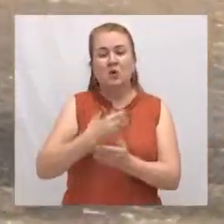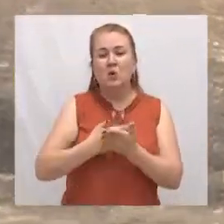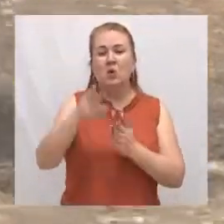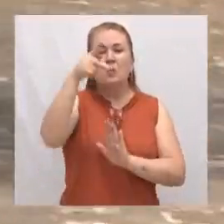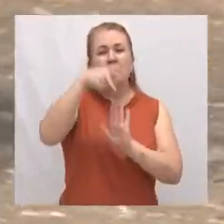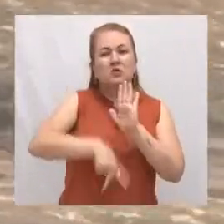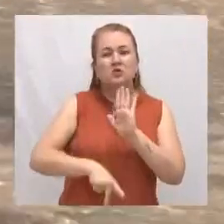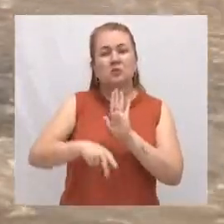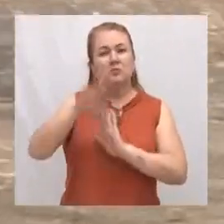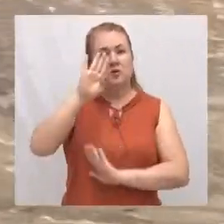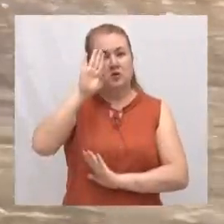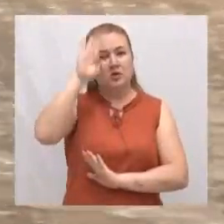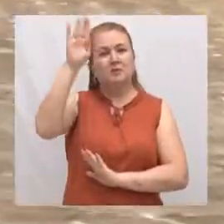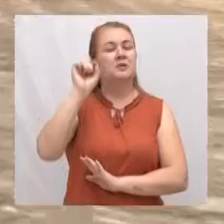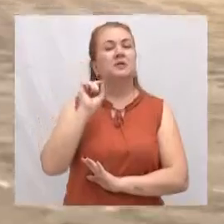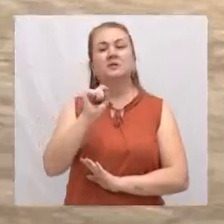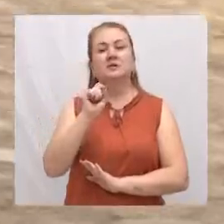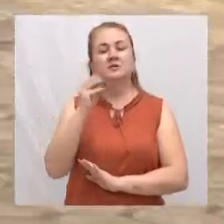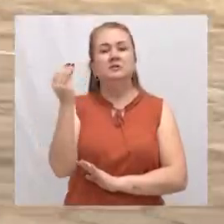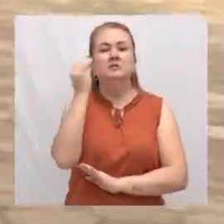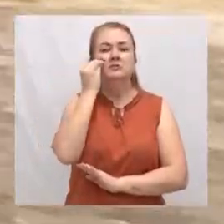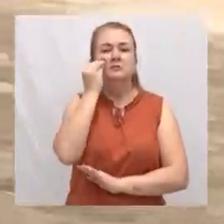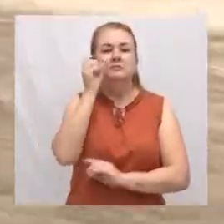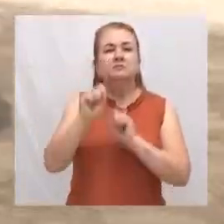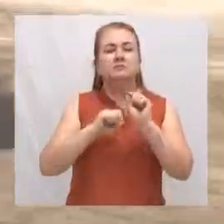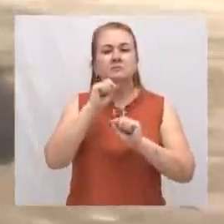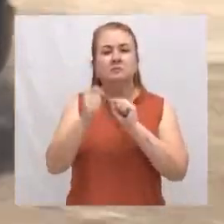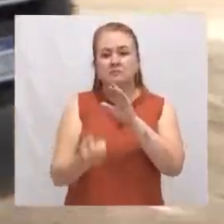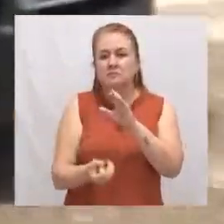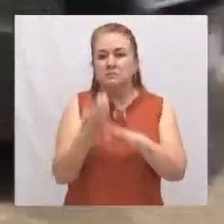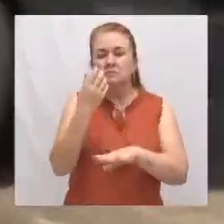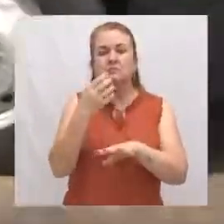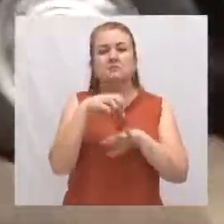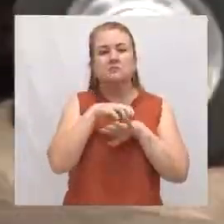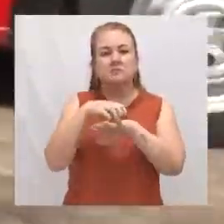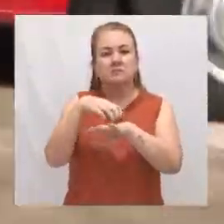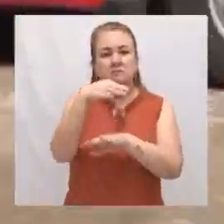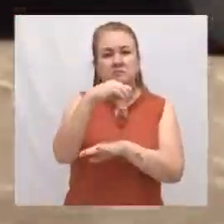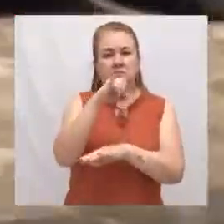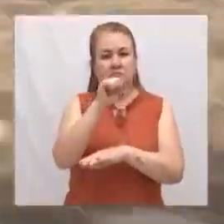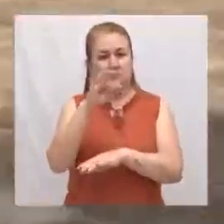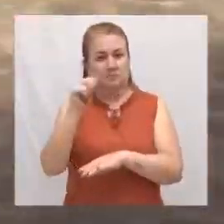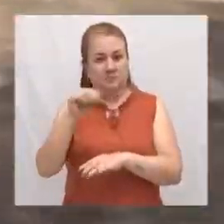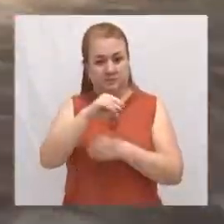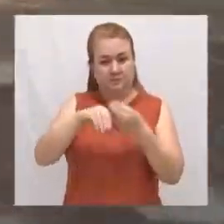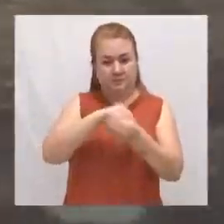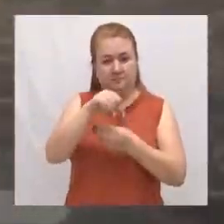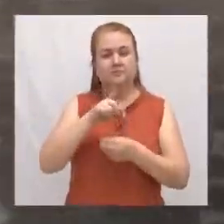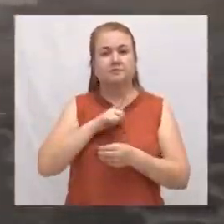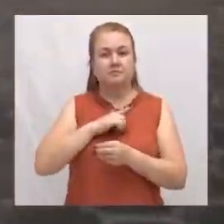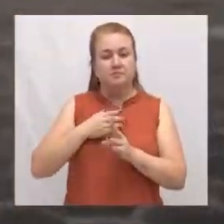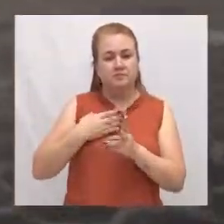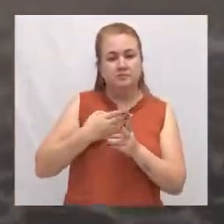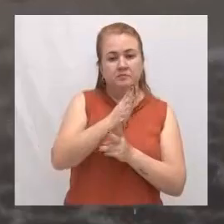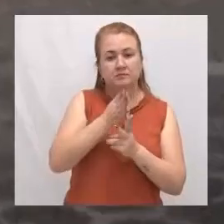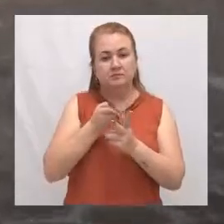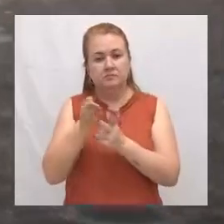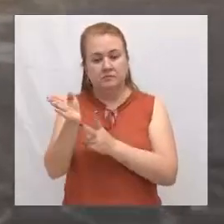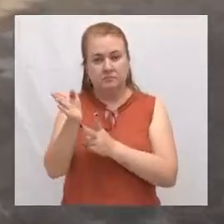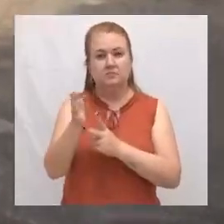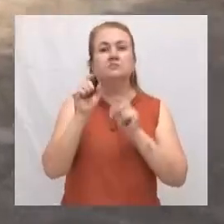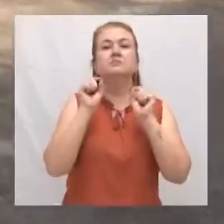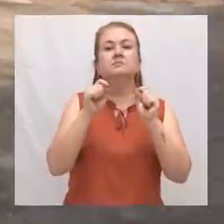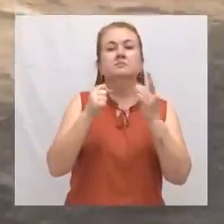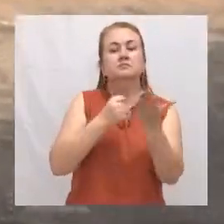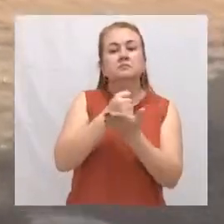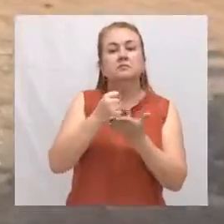projeto piloto, com o teste de implantação de uma unidade mista, formada por integrantes das duas corporações. A